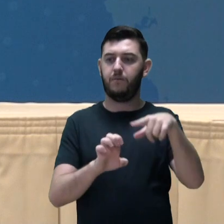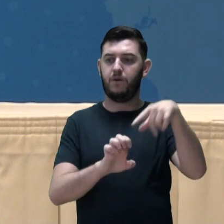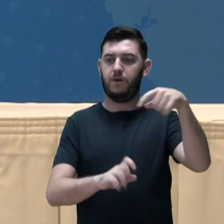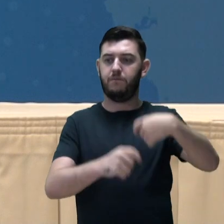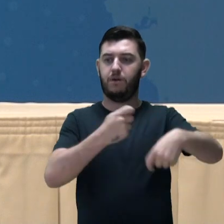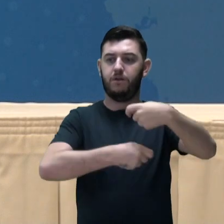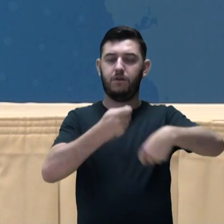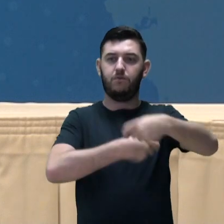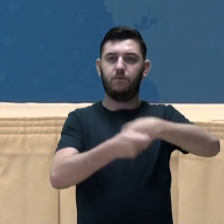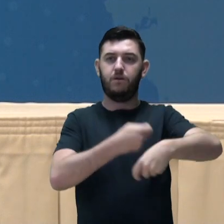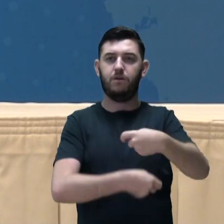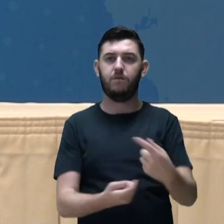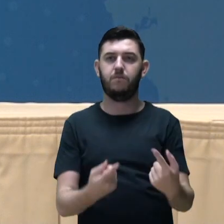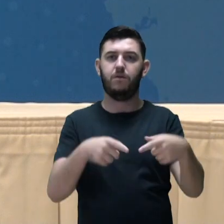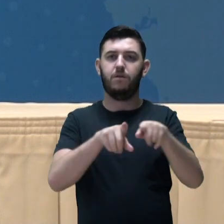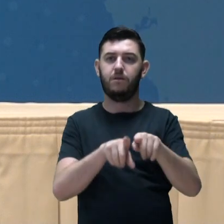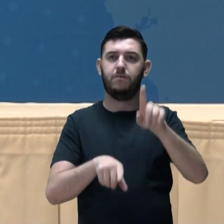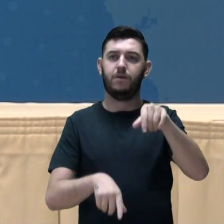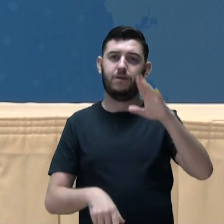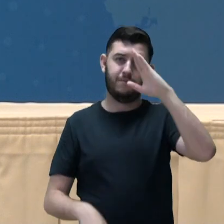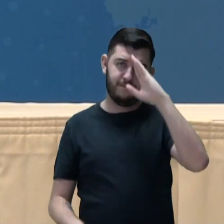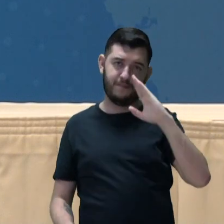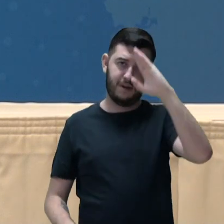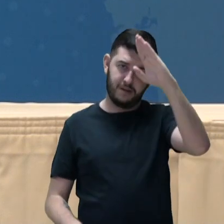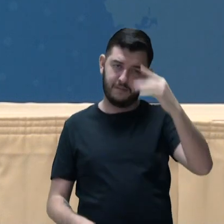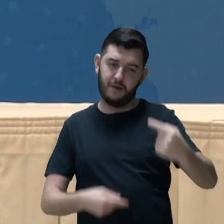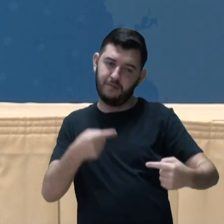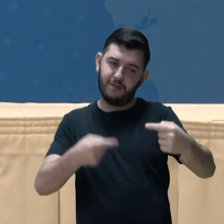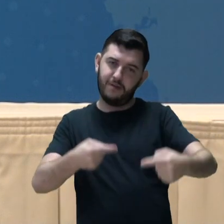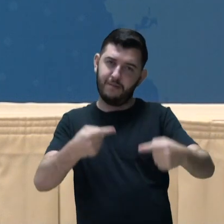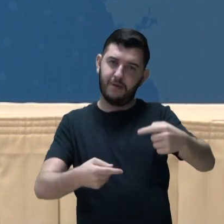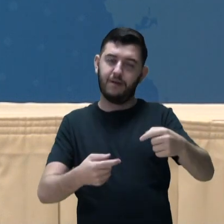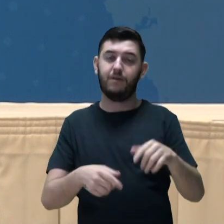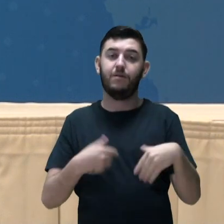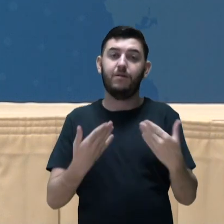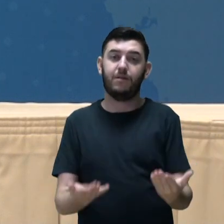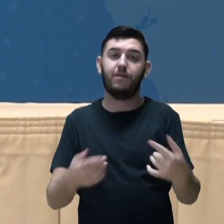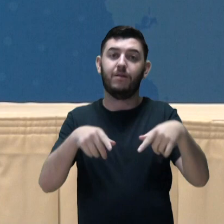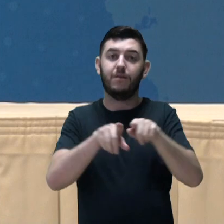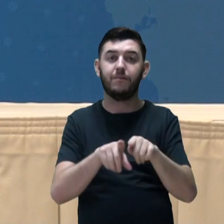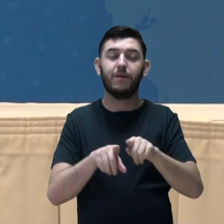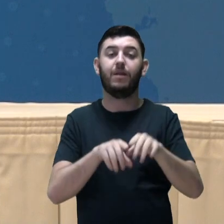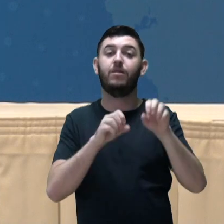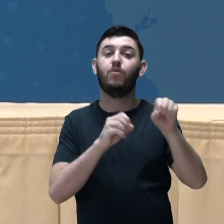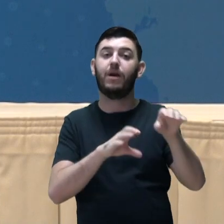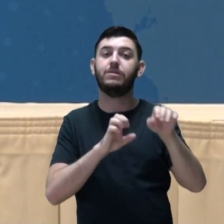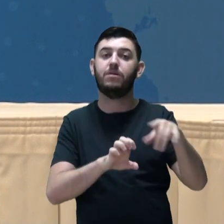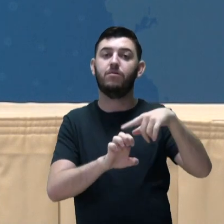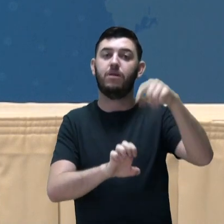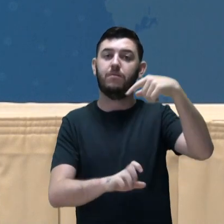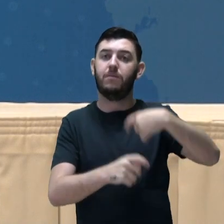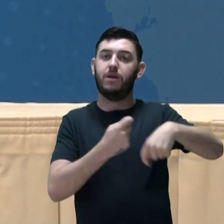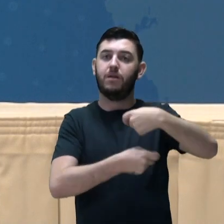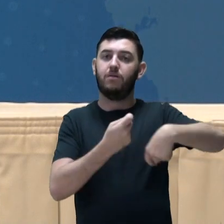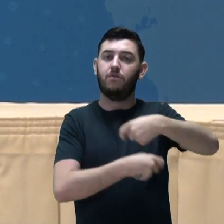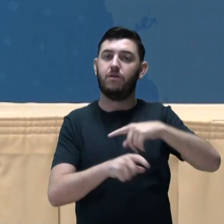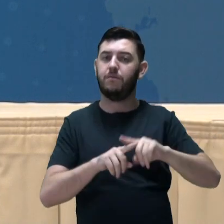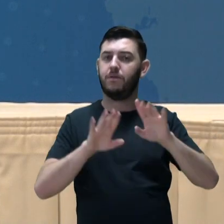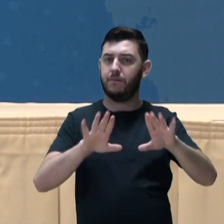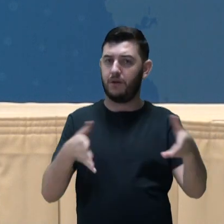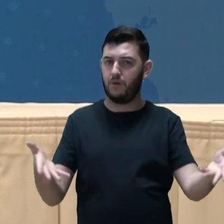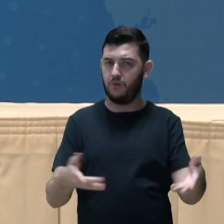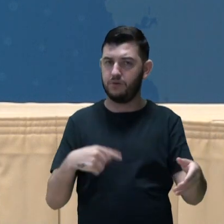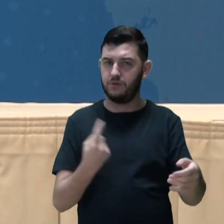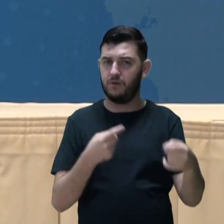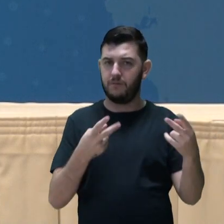empreendedorismo, que eu acho que é o objeto central dessa agenda, quanto da educação empreendedora. Então, olhando